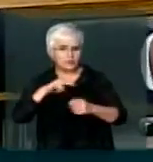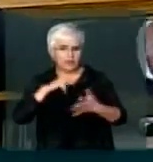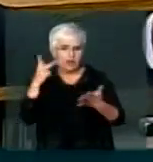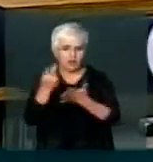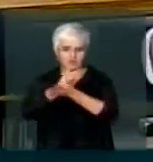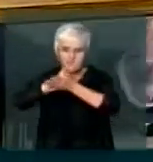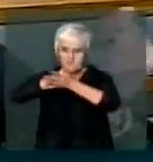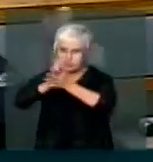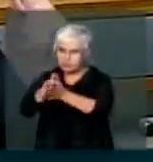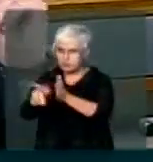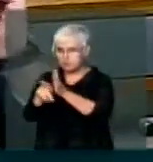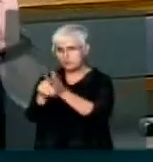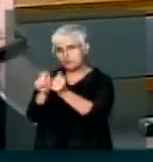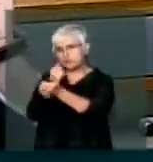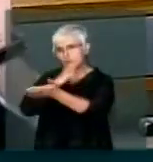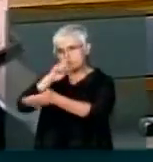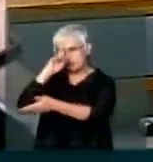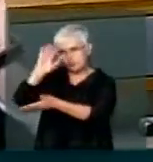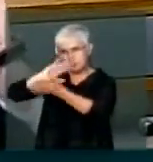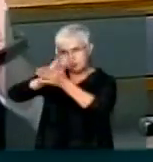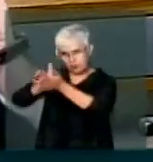ao senhor, à Vossa Senhoria